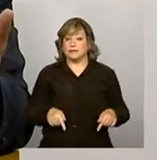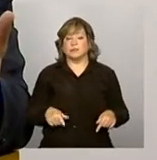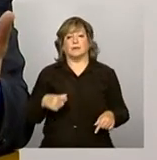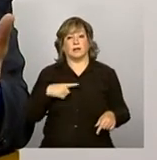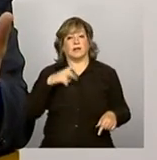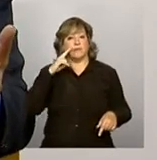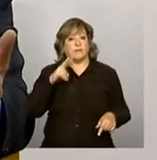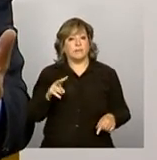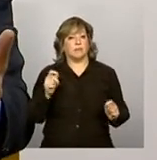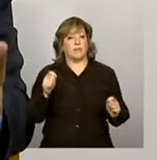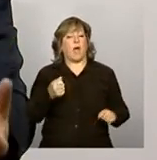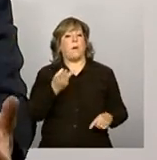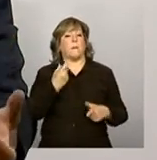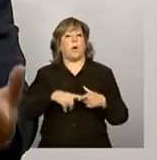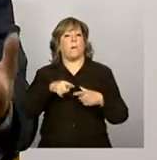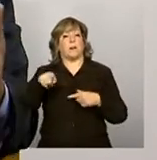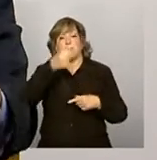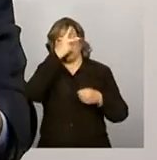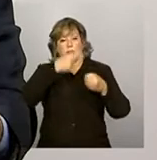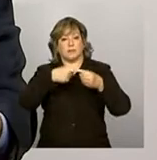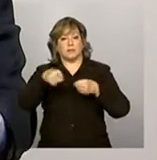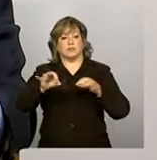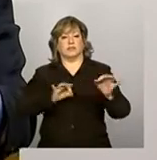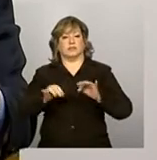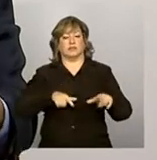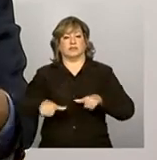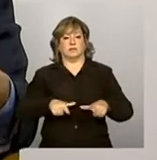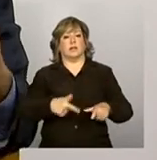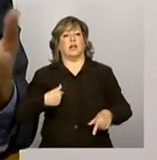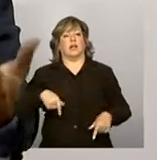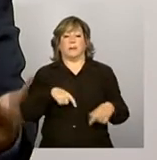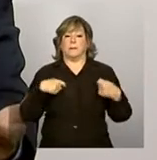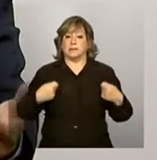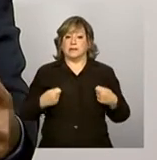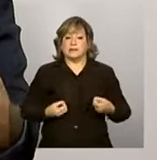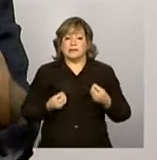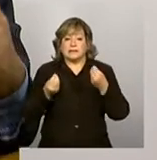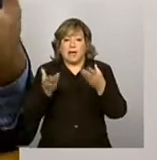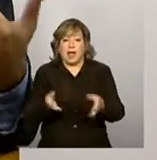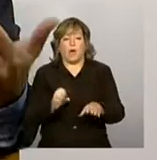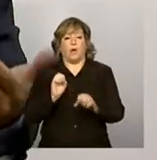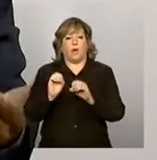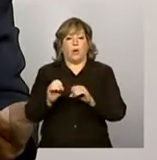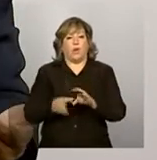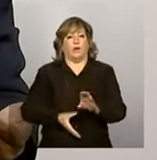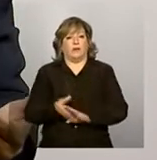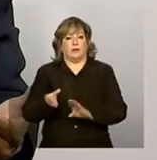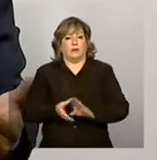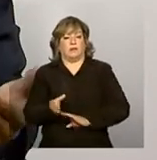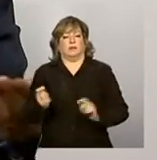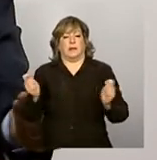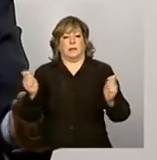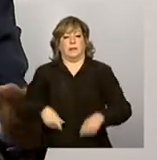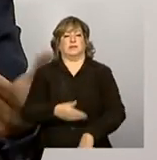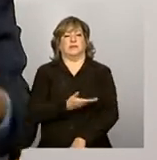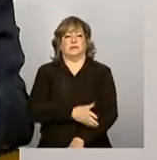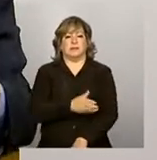algum problema na gestão municipal. Cabe a nós darmos a orientação, a capacitação